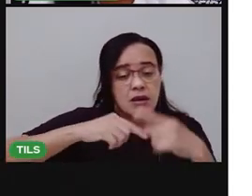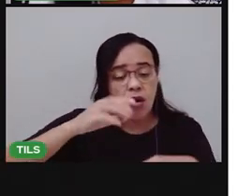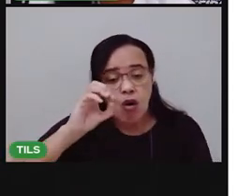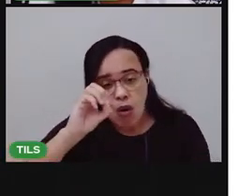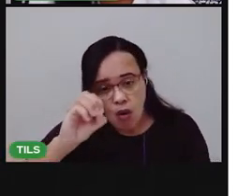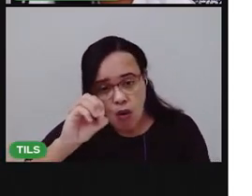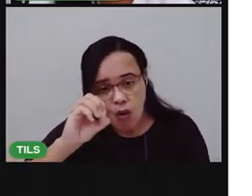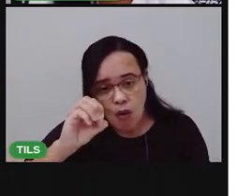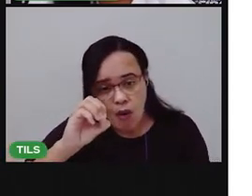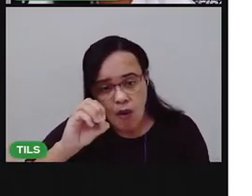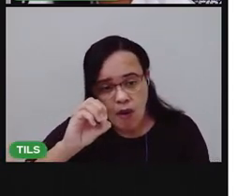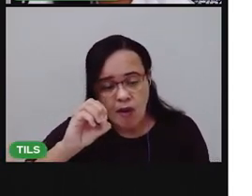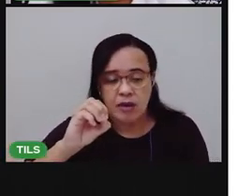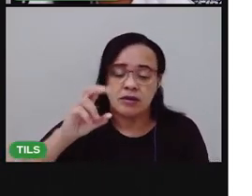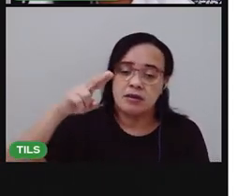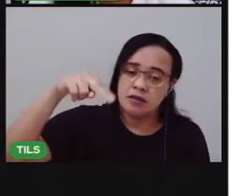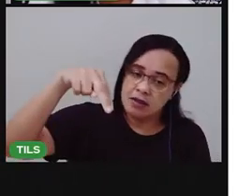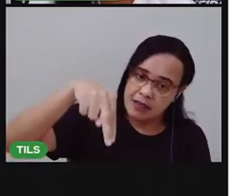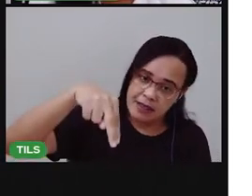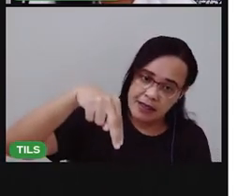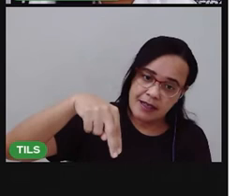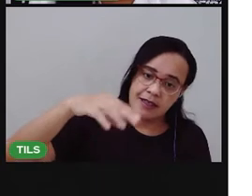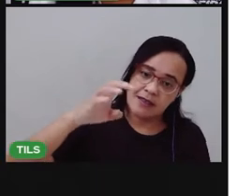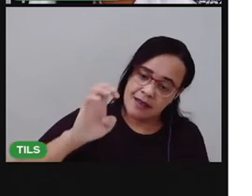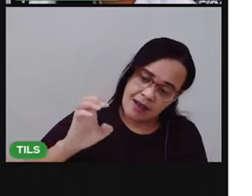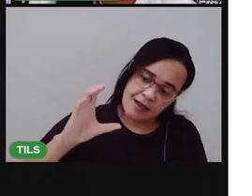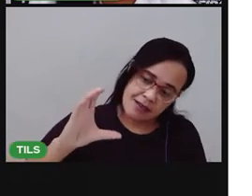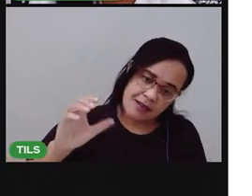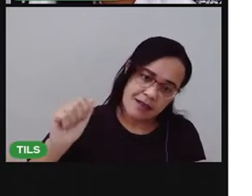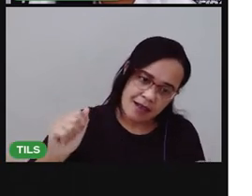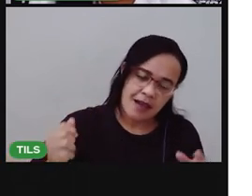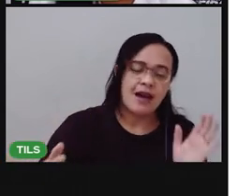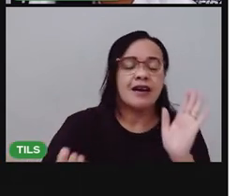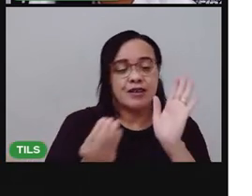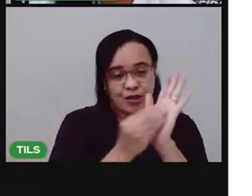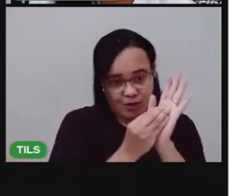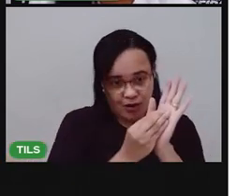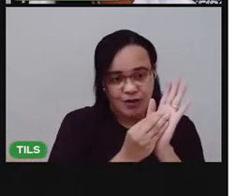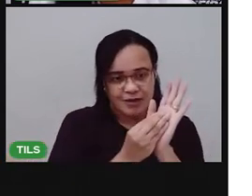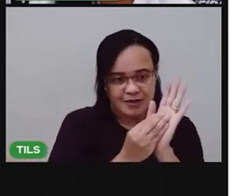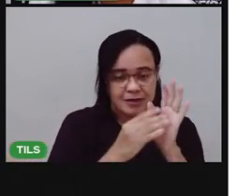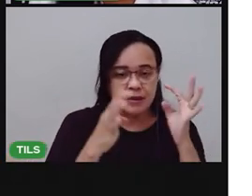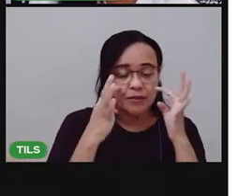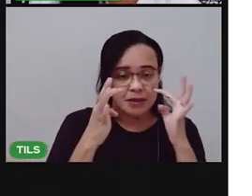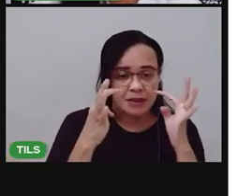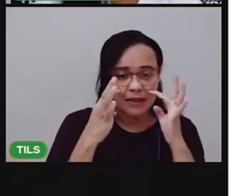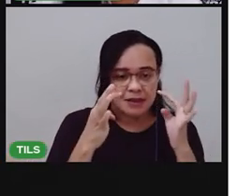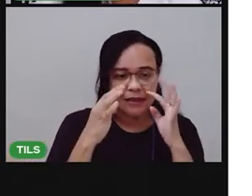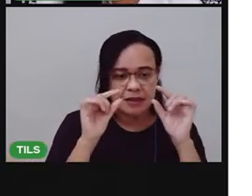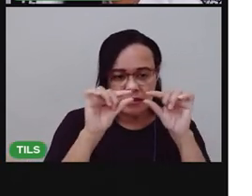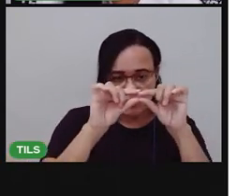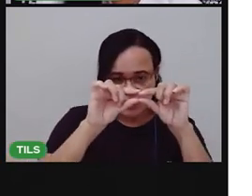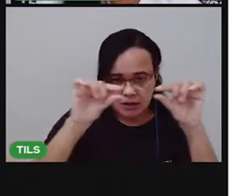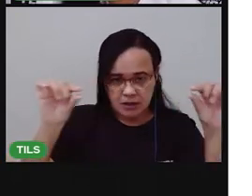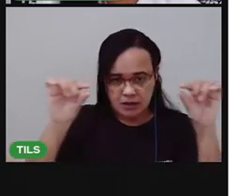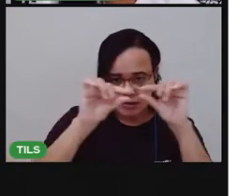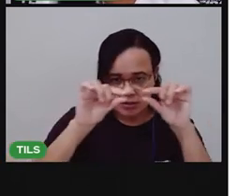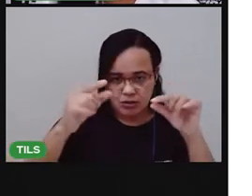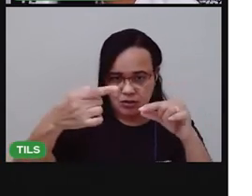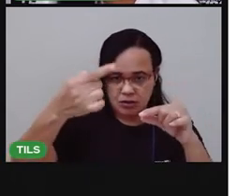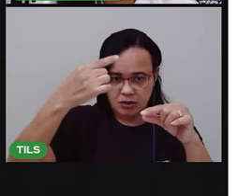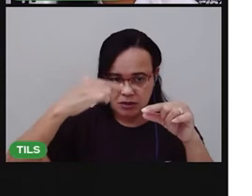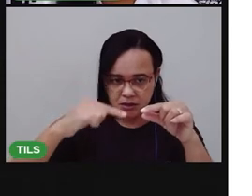O, né? E assim por diante. Vá observando e escreve em uma linha, depois do título,